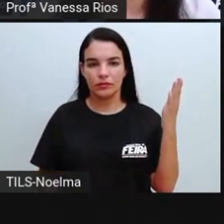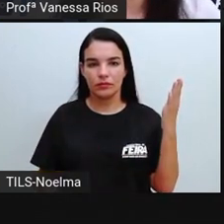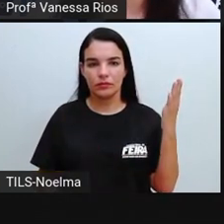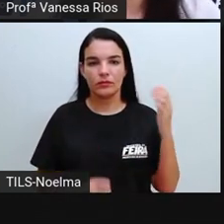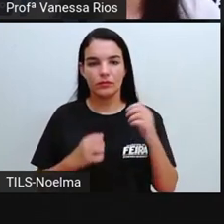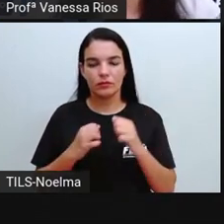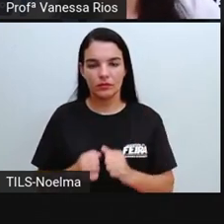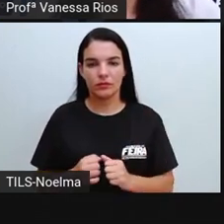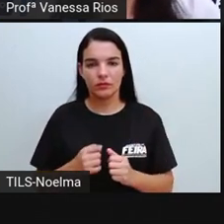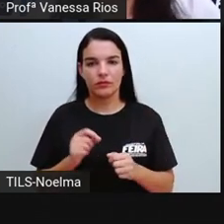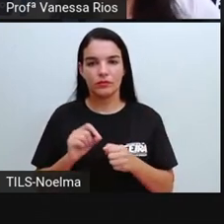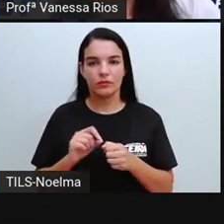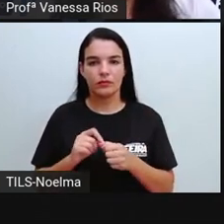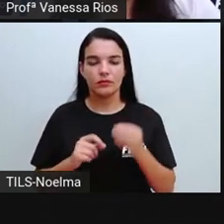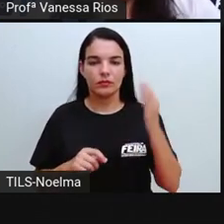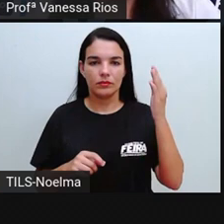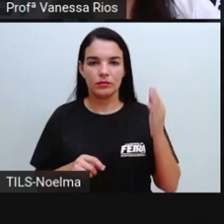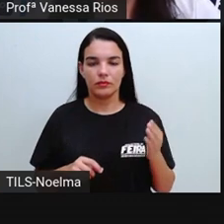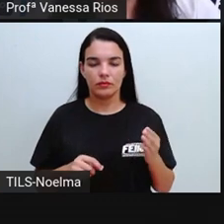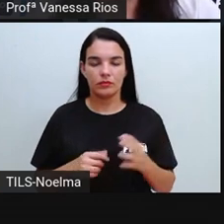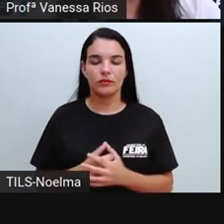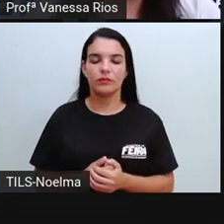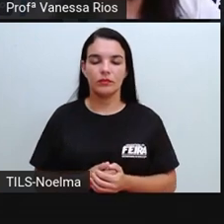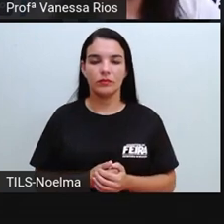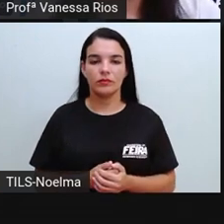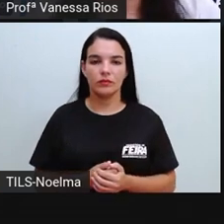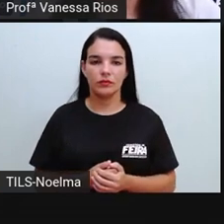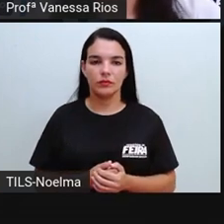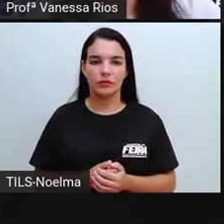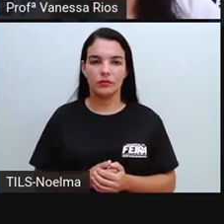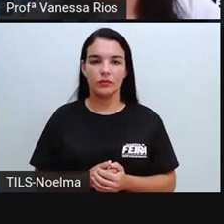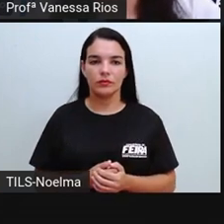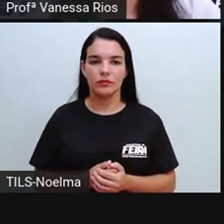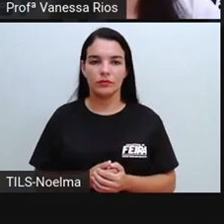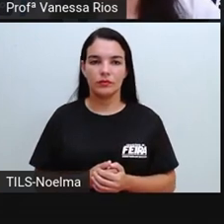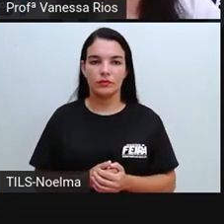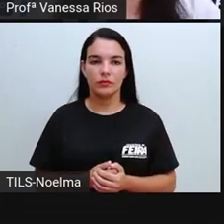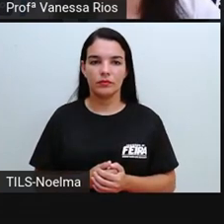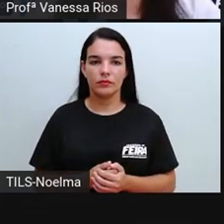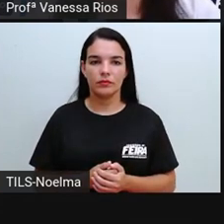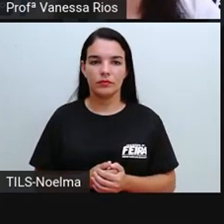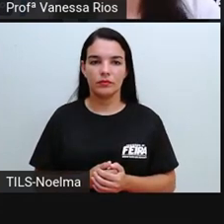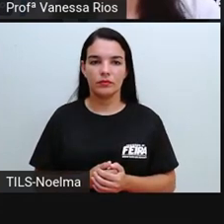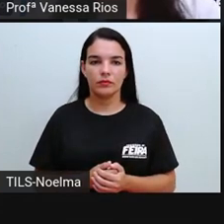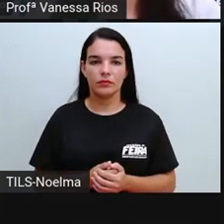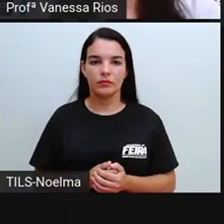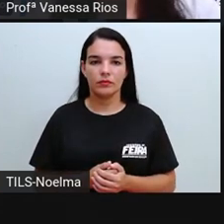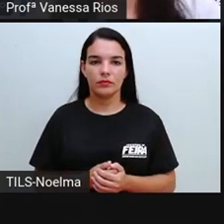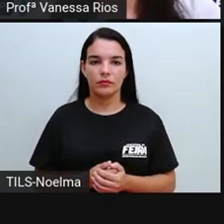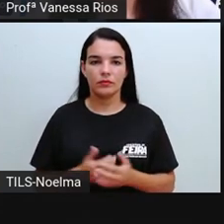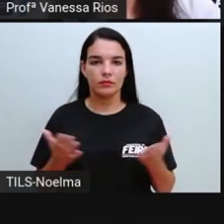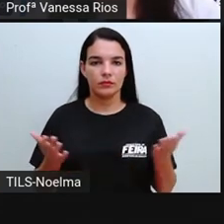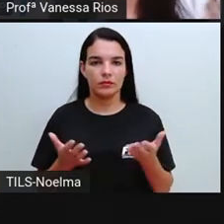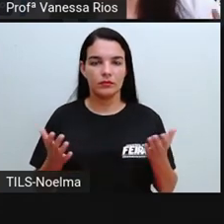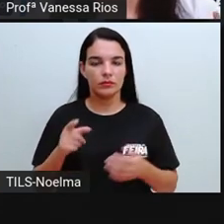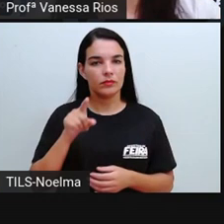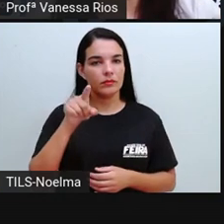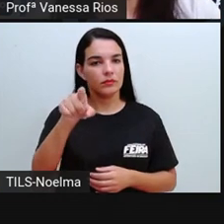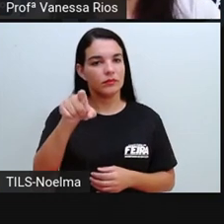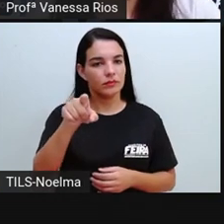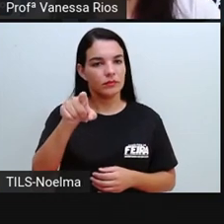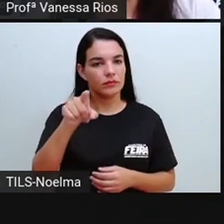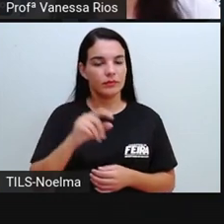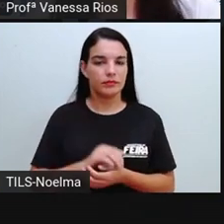também as respostas dadas quando você entrevistou. Certo? Agora é